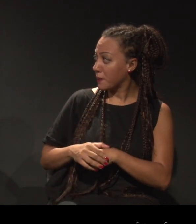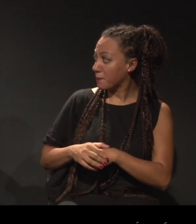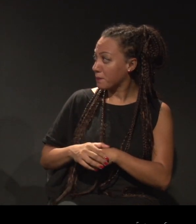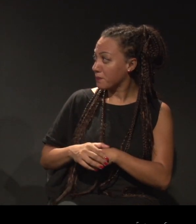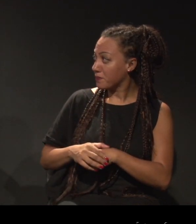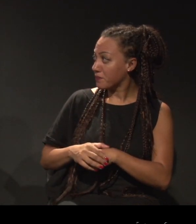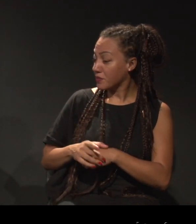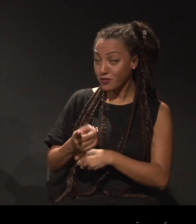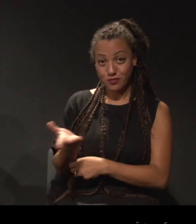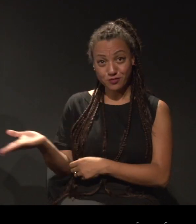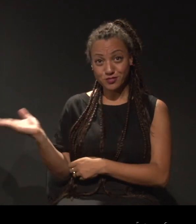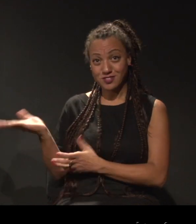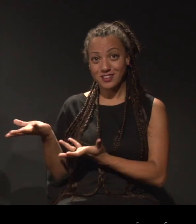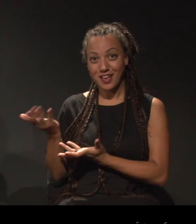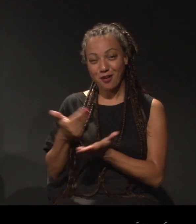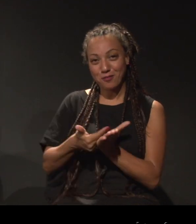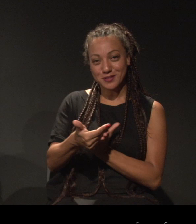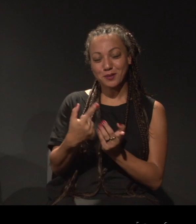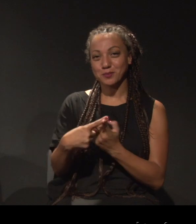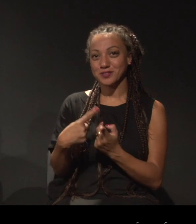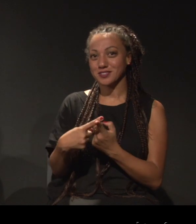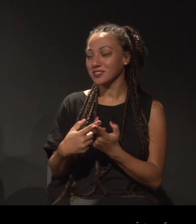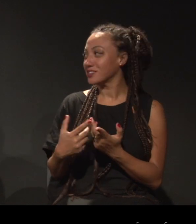vocês querem conversar porque a gente